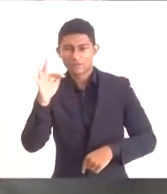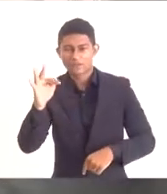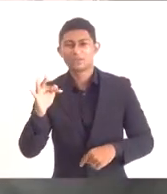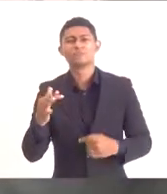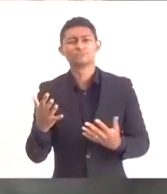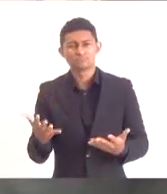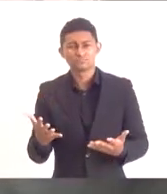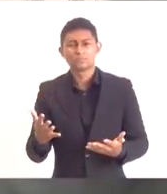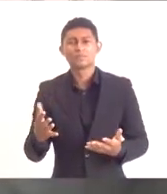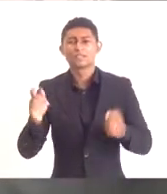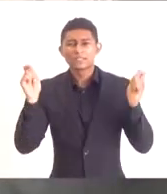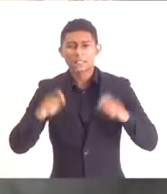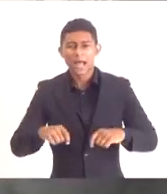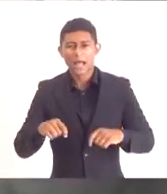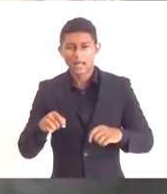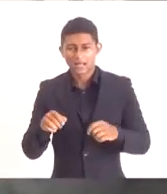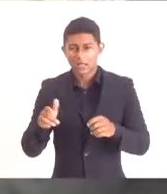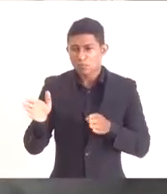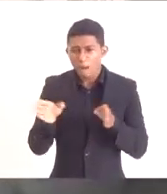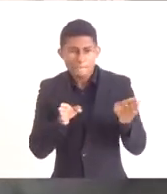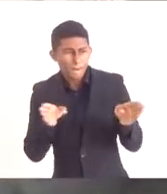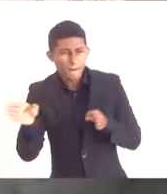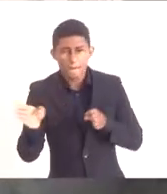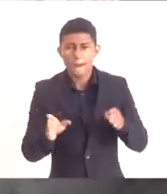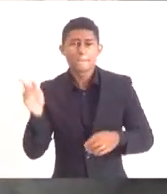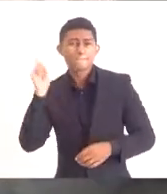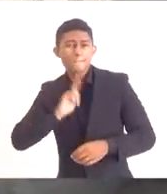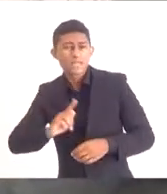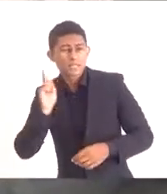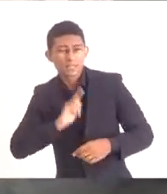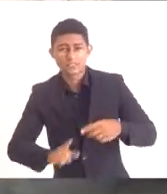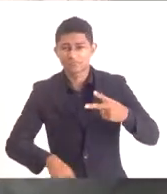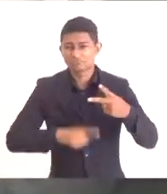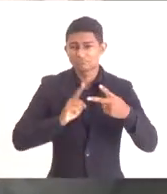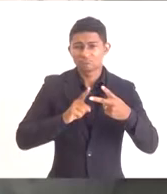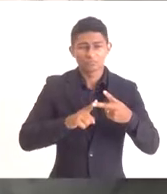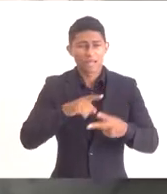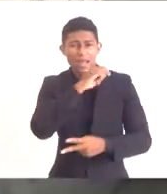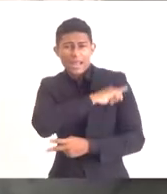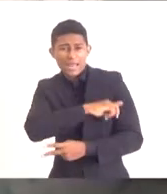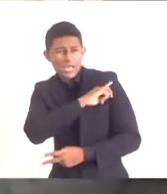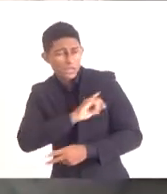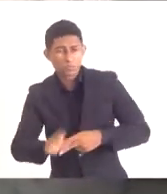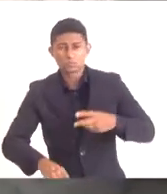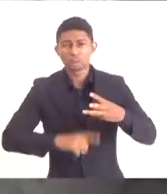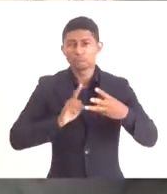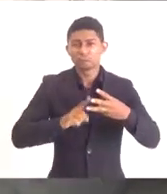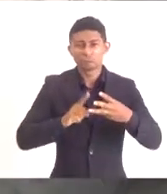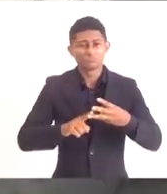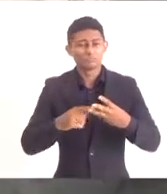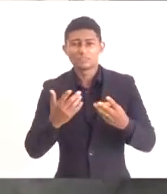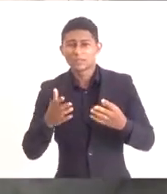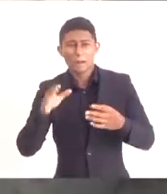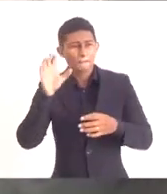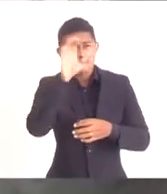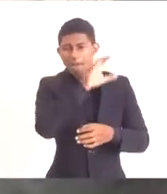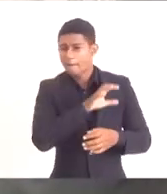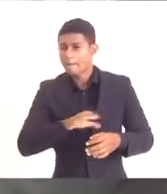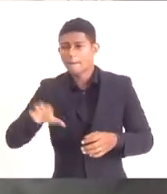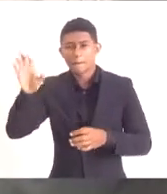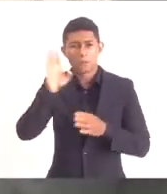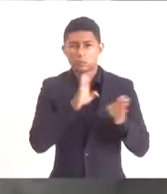acesso a todo o Norte Fluminense, Minas, a gente chega até o Centro-Oeste com uma facilidade de logística multimodal.